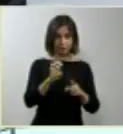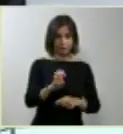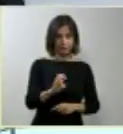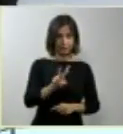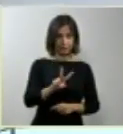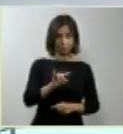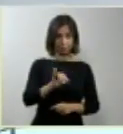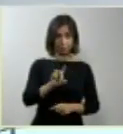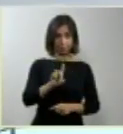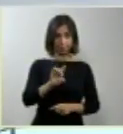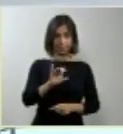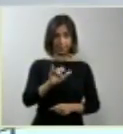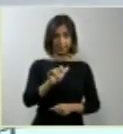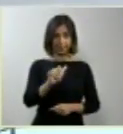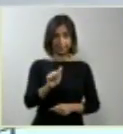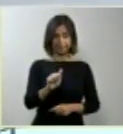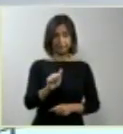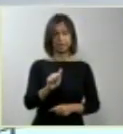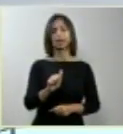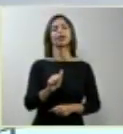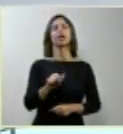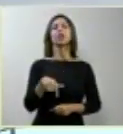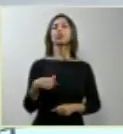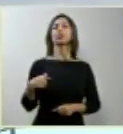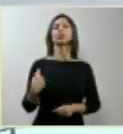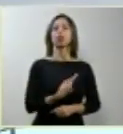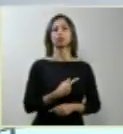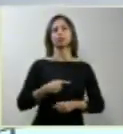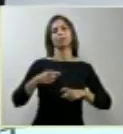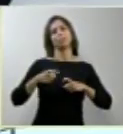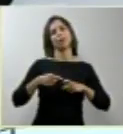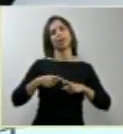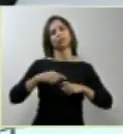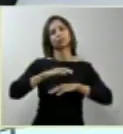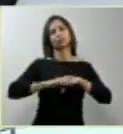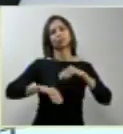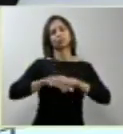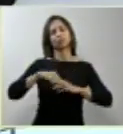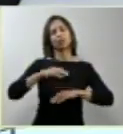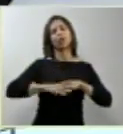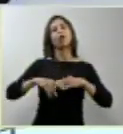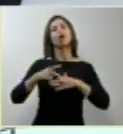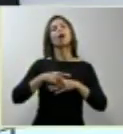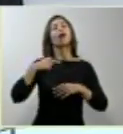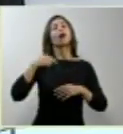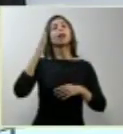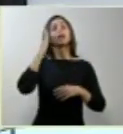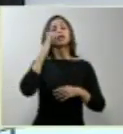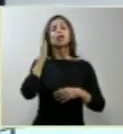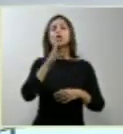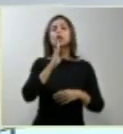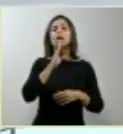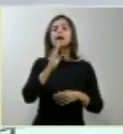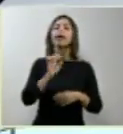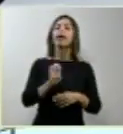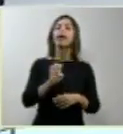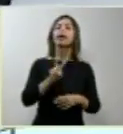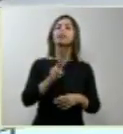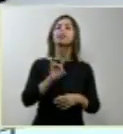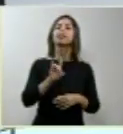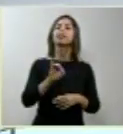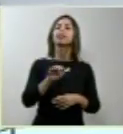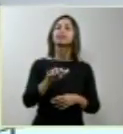muito querida na nossa profissão. É o diagnóstico por evidência, a medicina por evidência. E existem